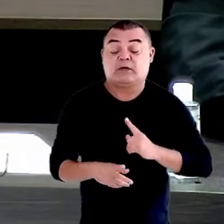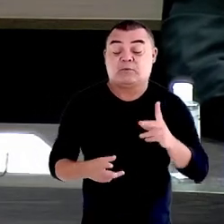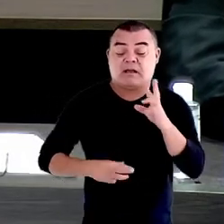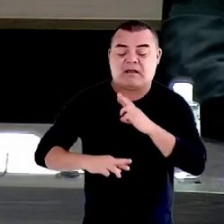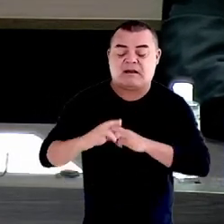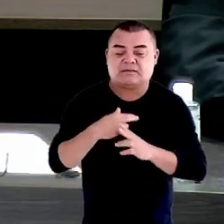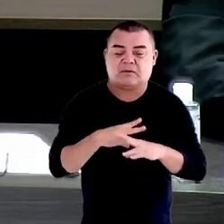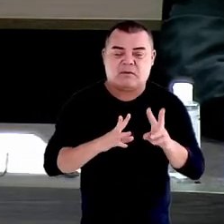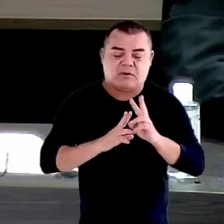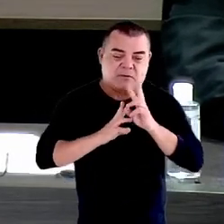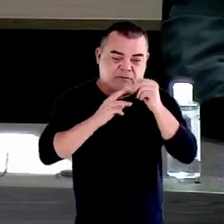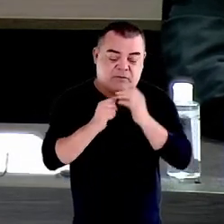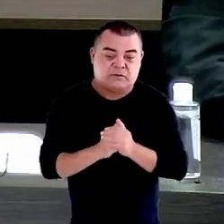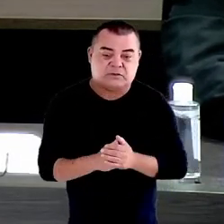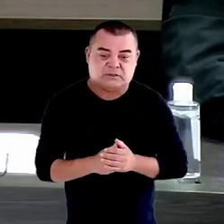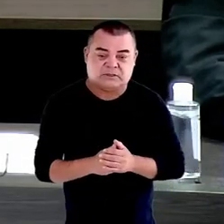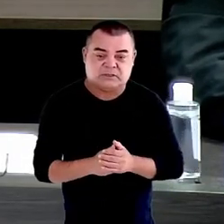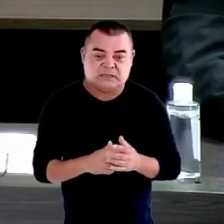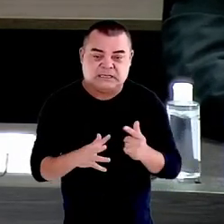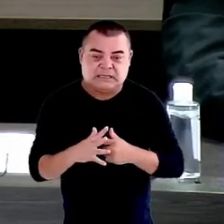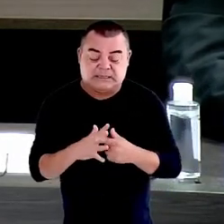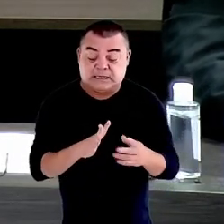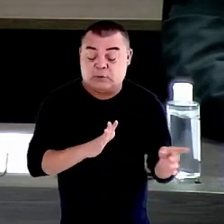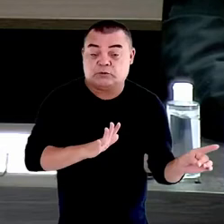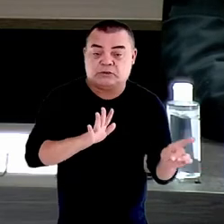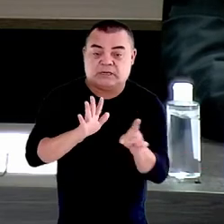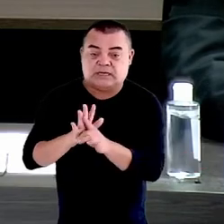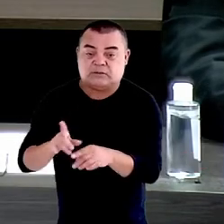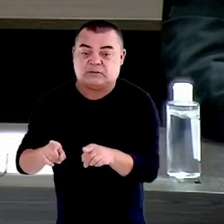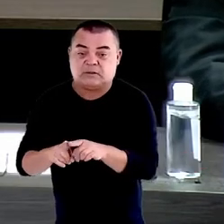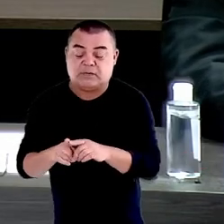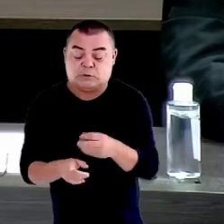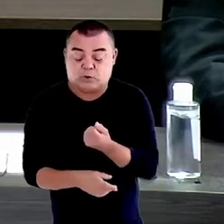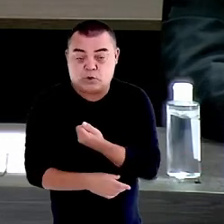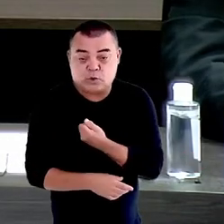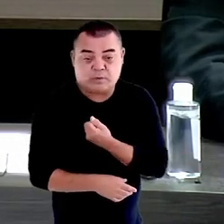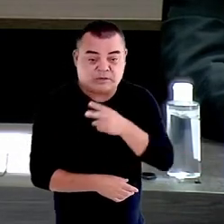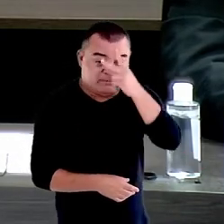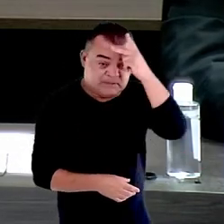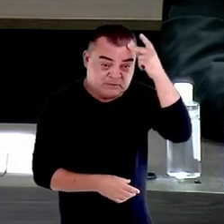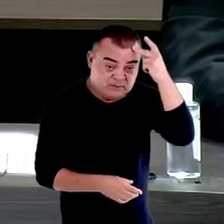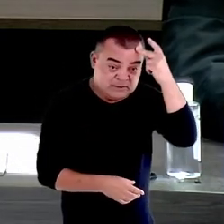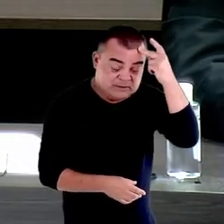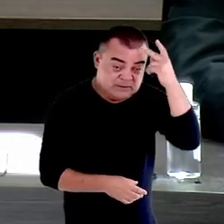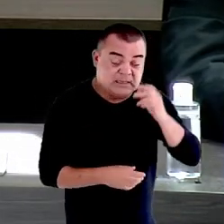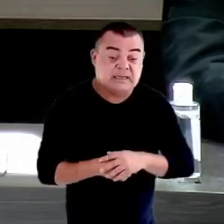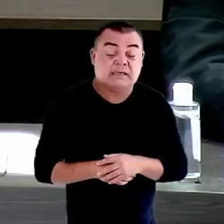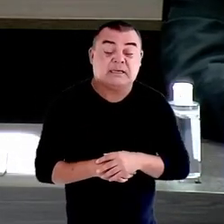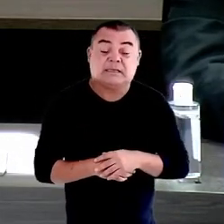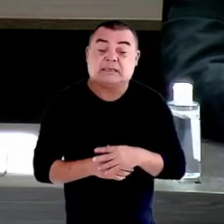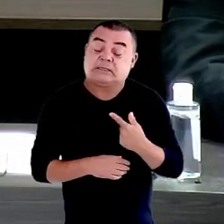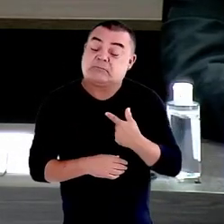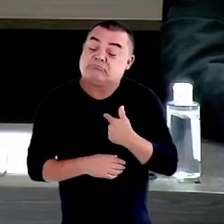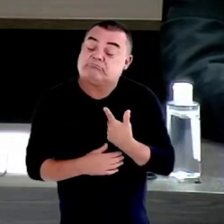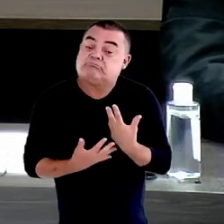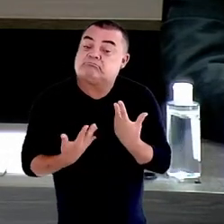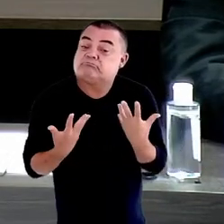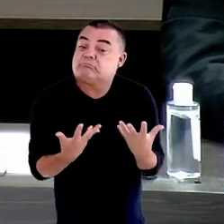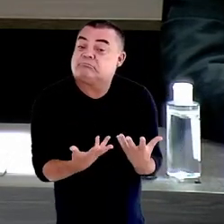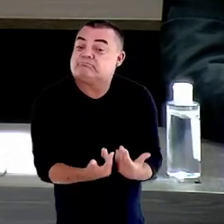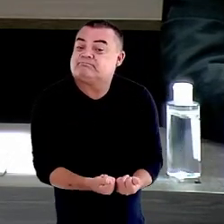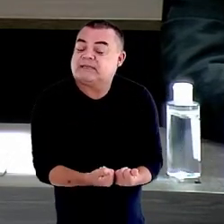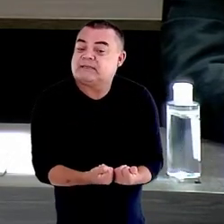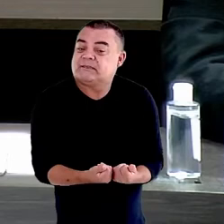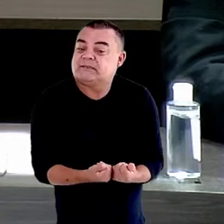forte entre esse direito e o número de pessoas que, deles, são privadas. A pandemia de